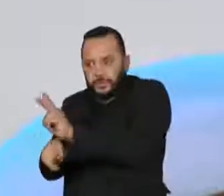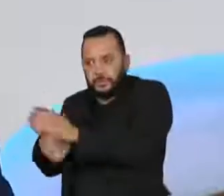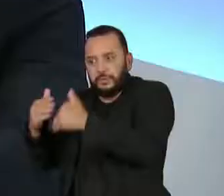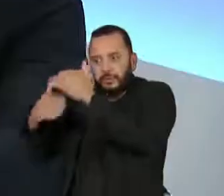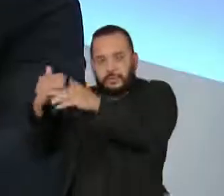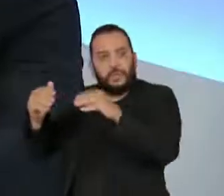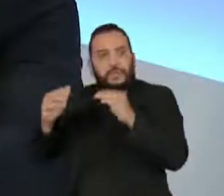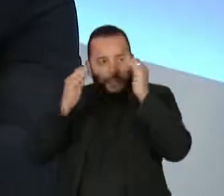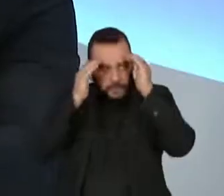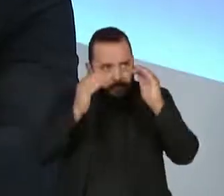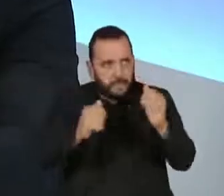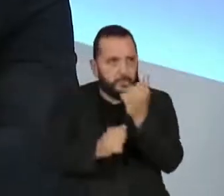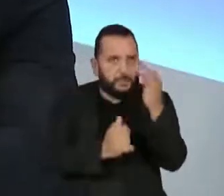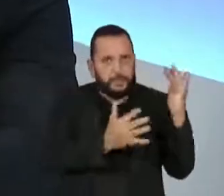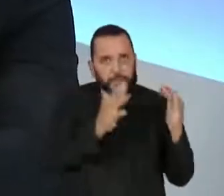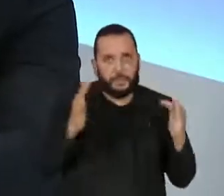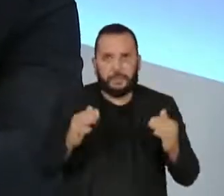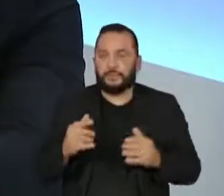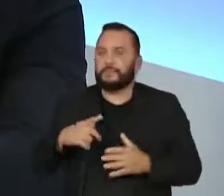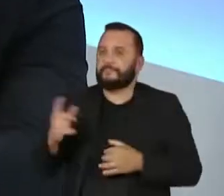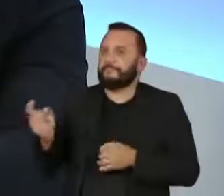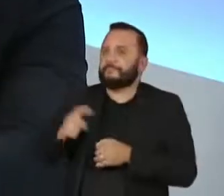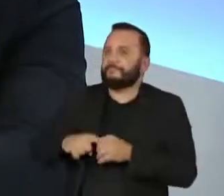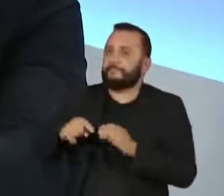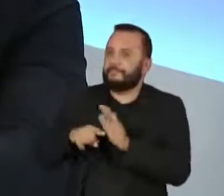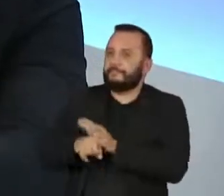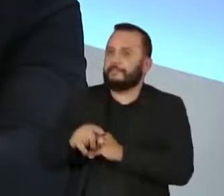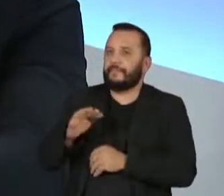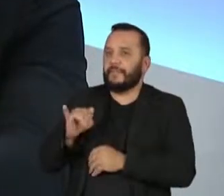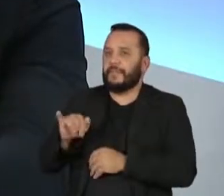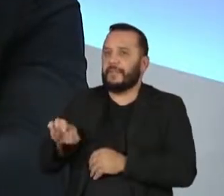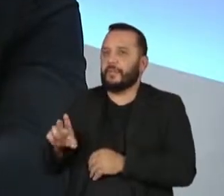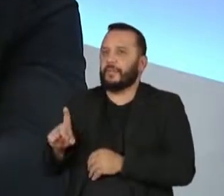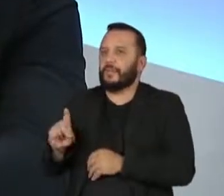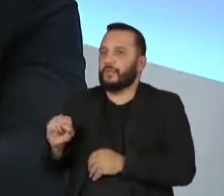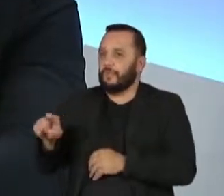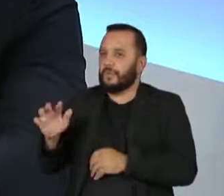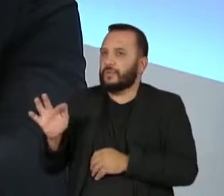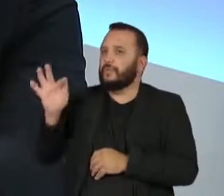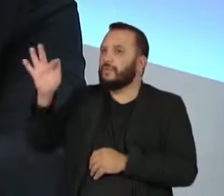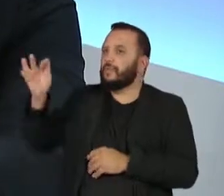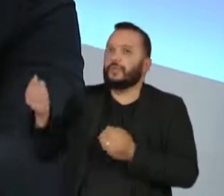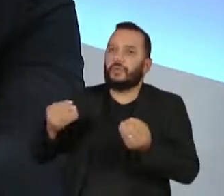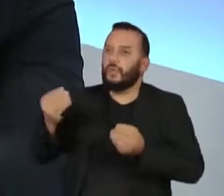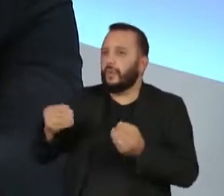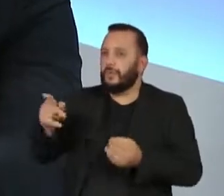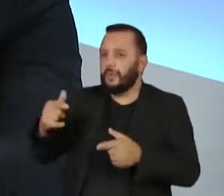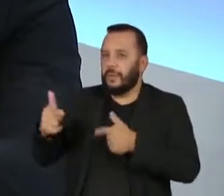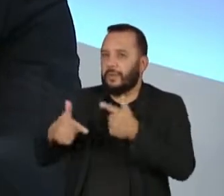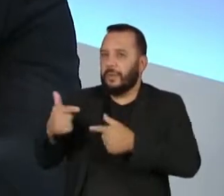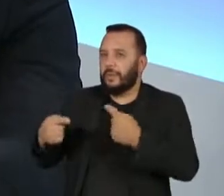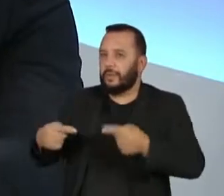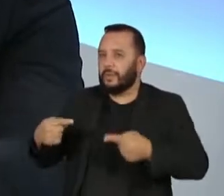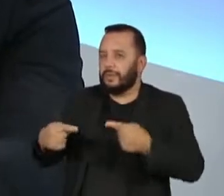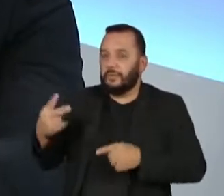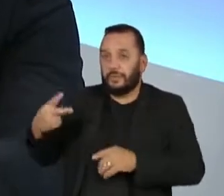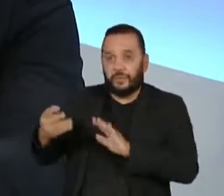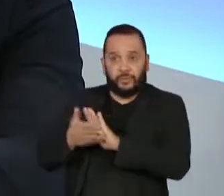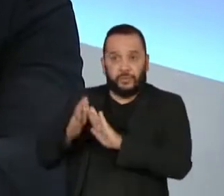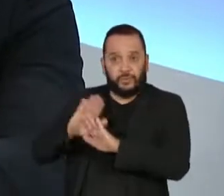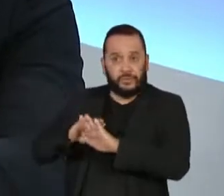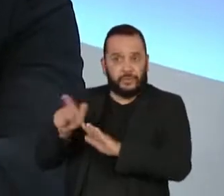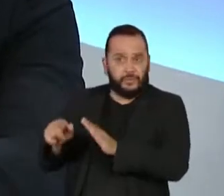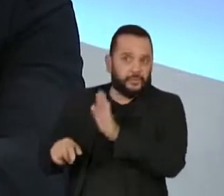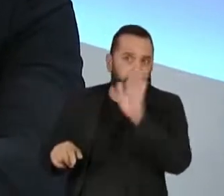Voltando, governador, à pergunta do Fernando sobre o seu futuro político. Eu lembro que no segundo turno o senhor foi rapidamente à